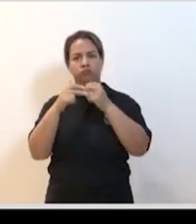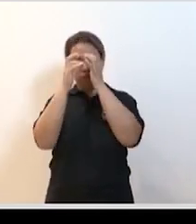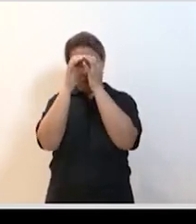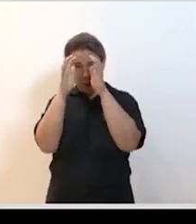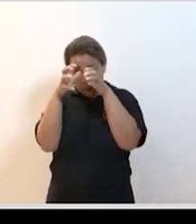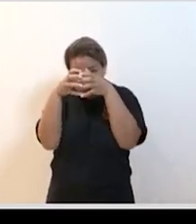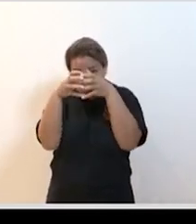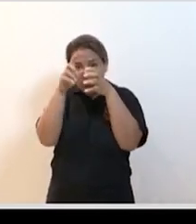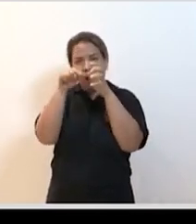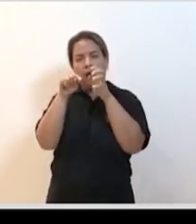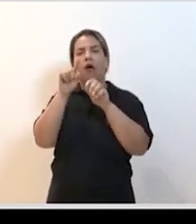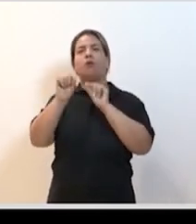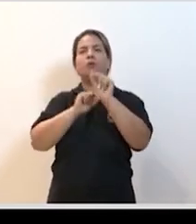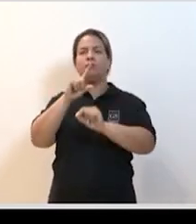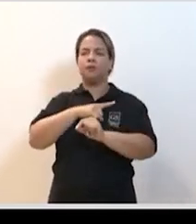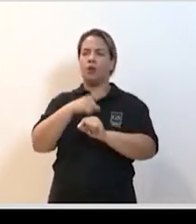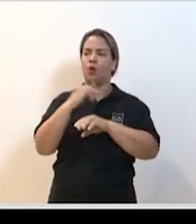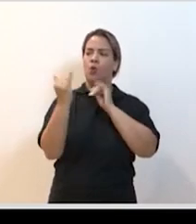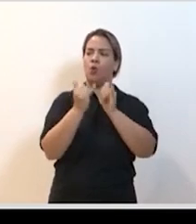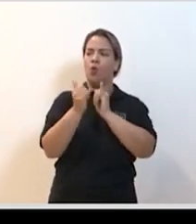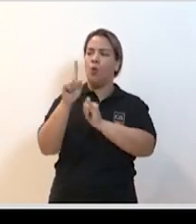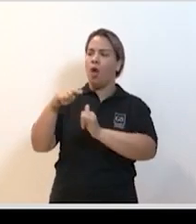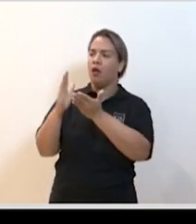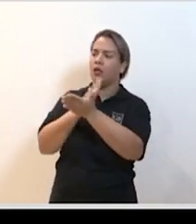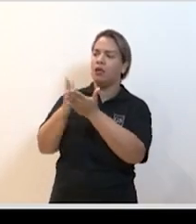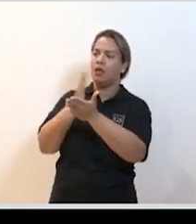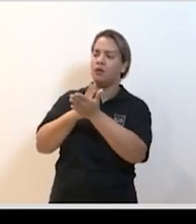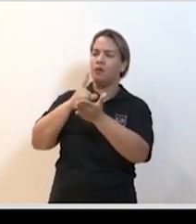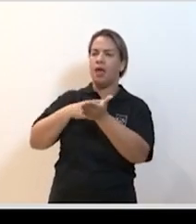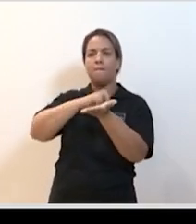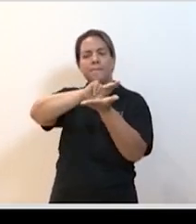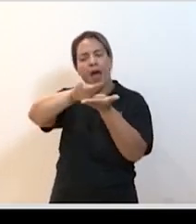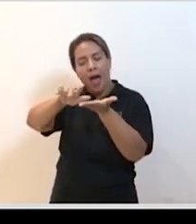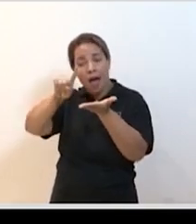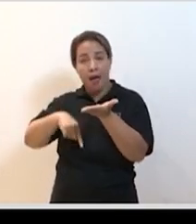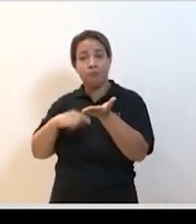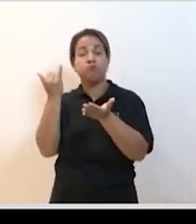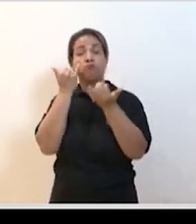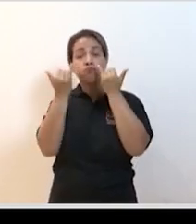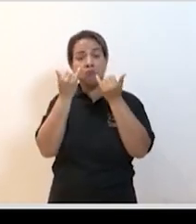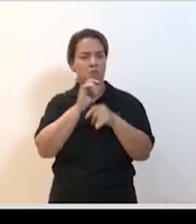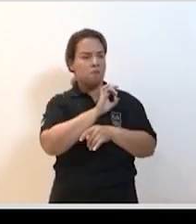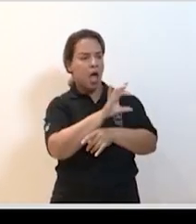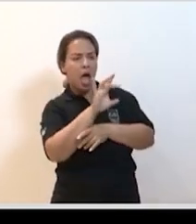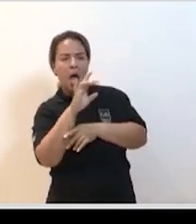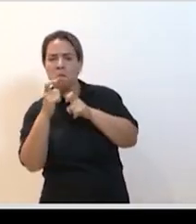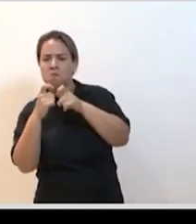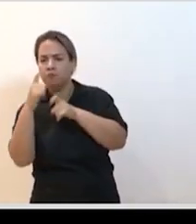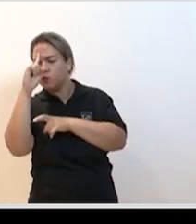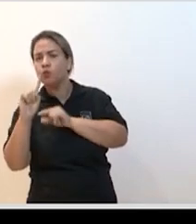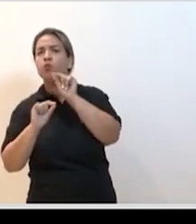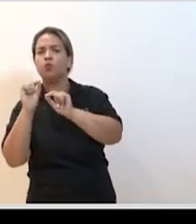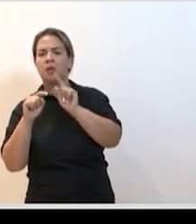Então, é dessa forma que as coisas se comportam. E isso é narrado no livro do Camus dessa forma. Enquanto cada médico não tinha tido conhecimento de